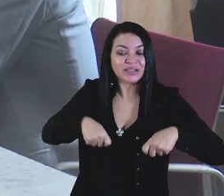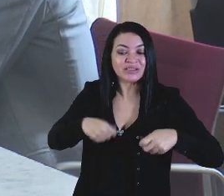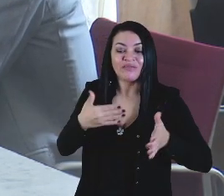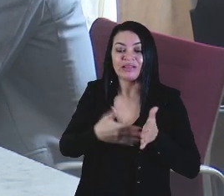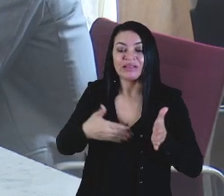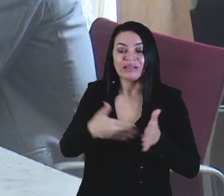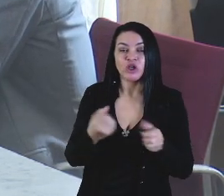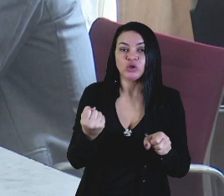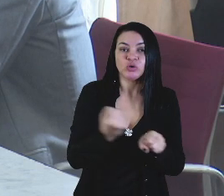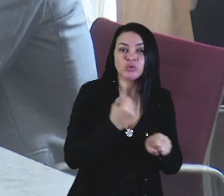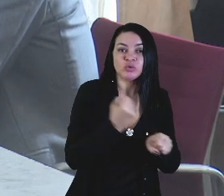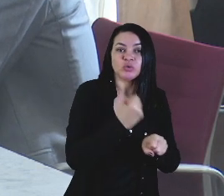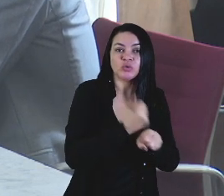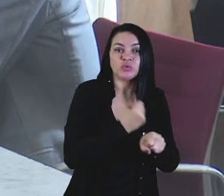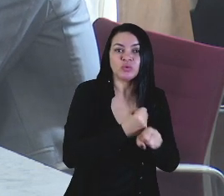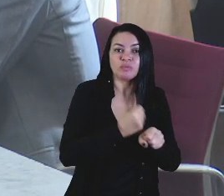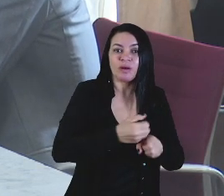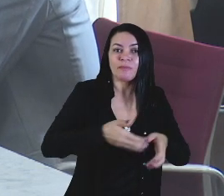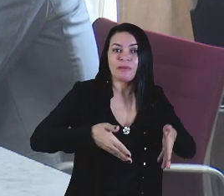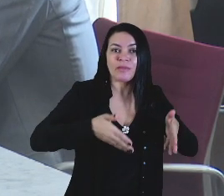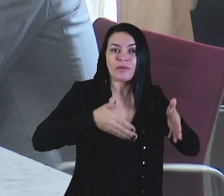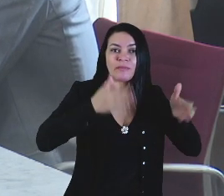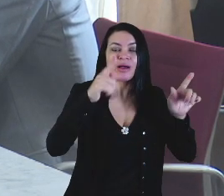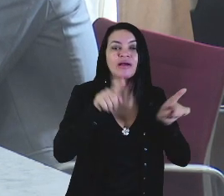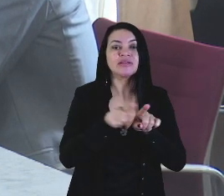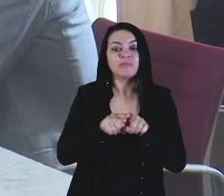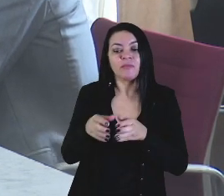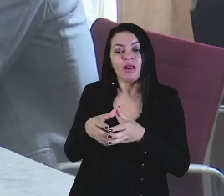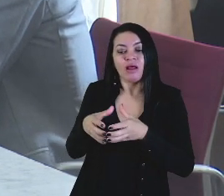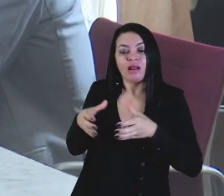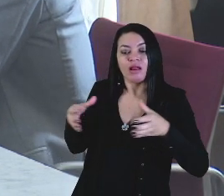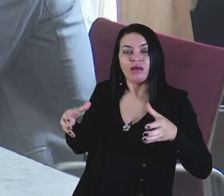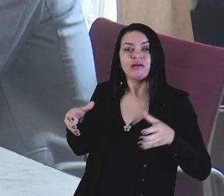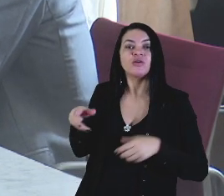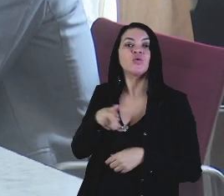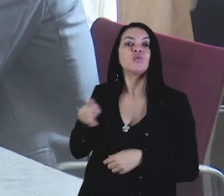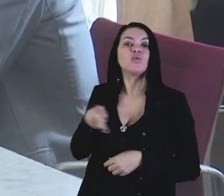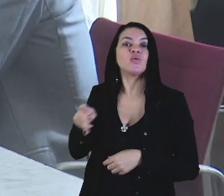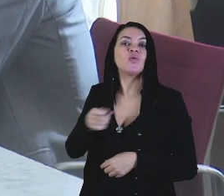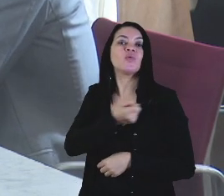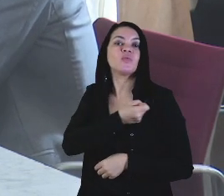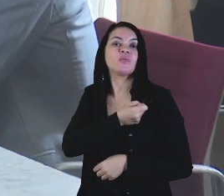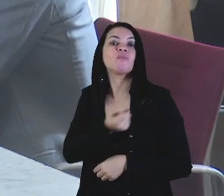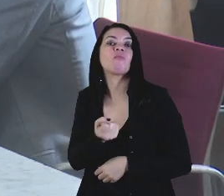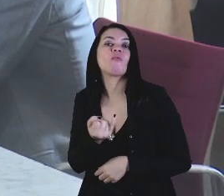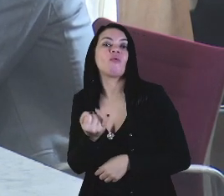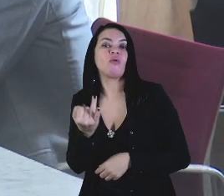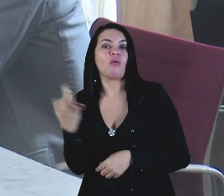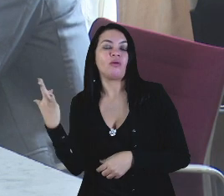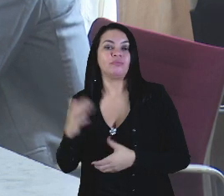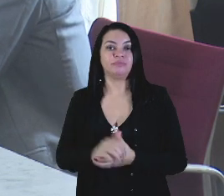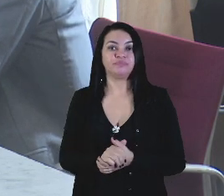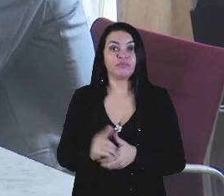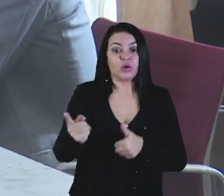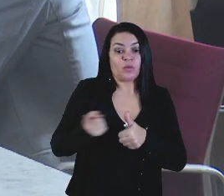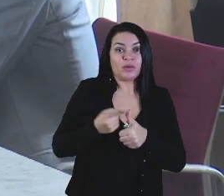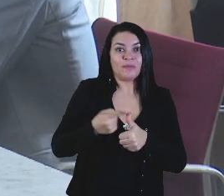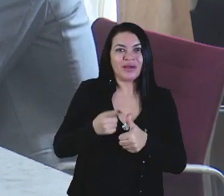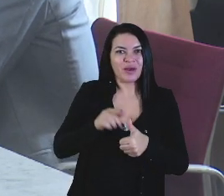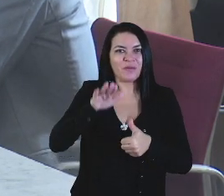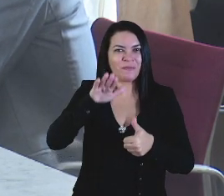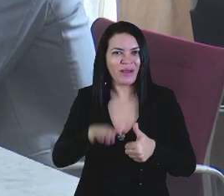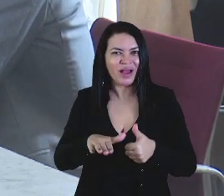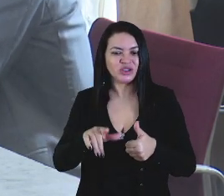e o número de professores. Bem, o primeiro passo nós demos com os projetos